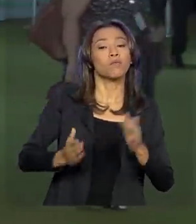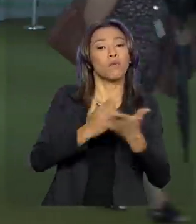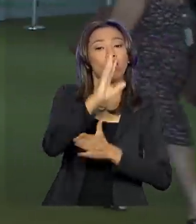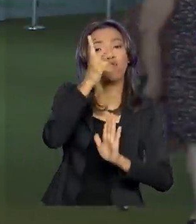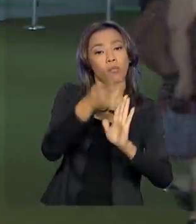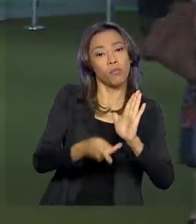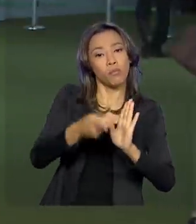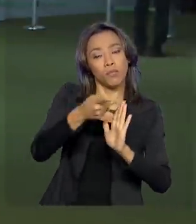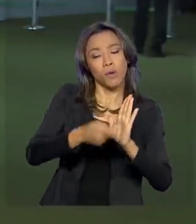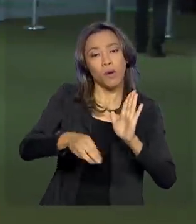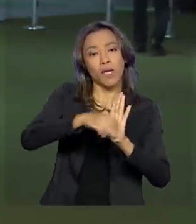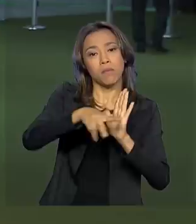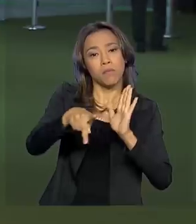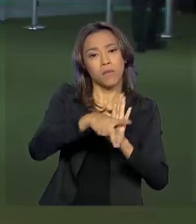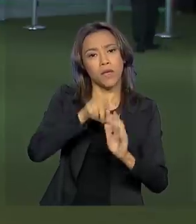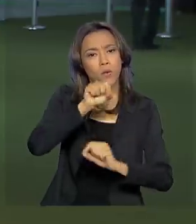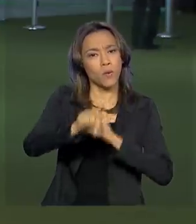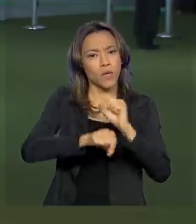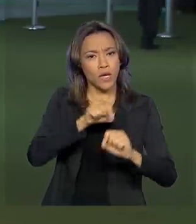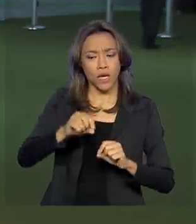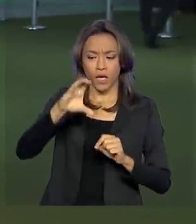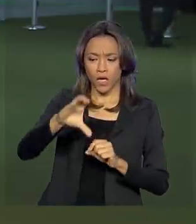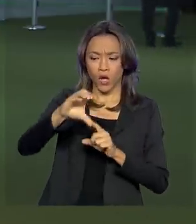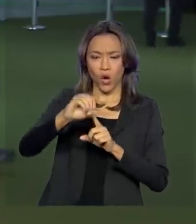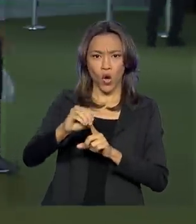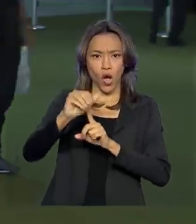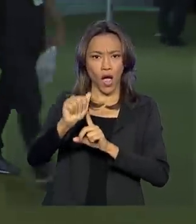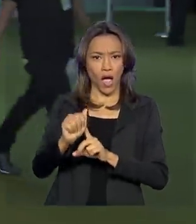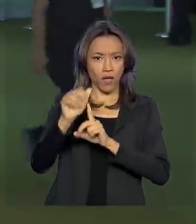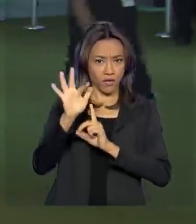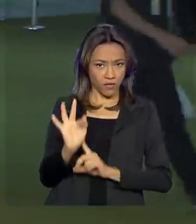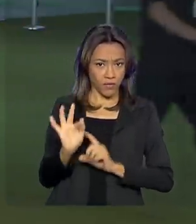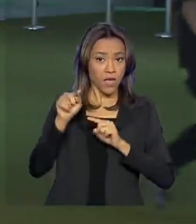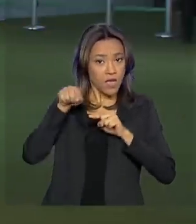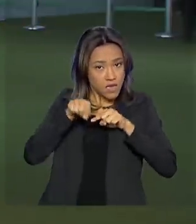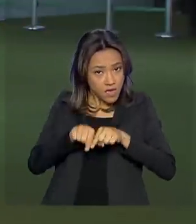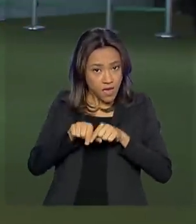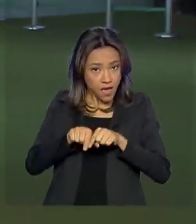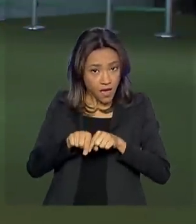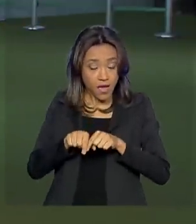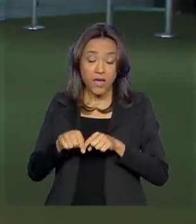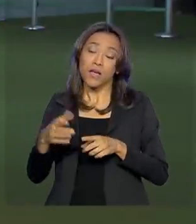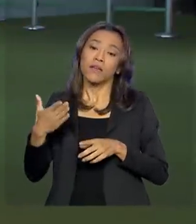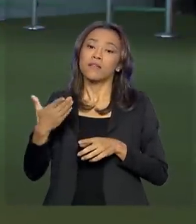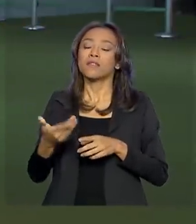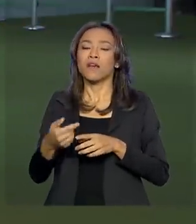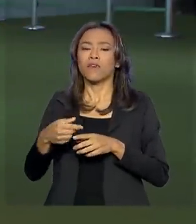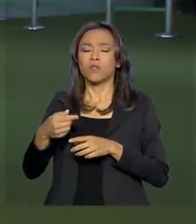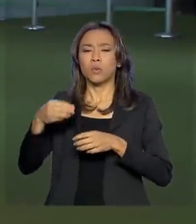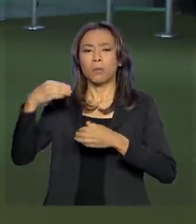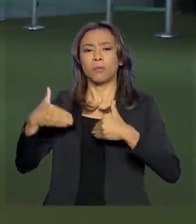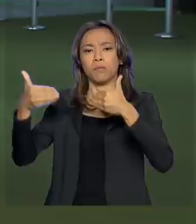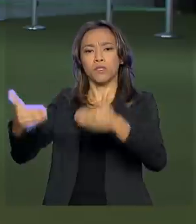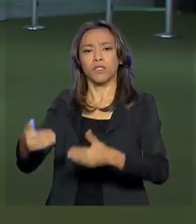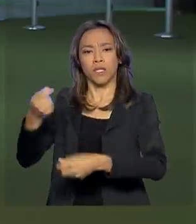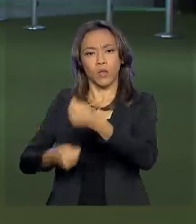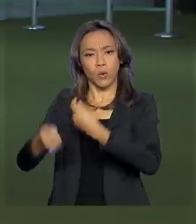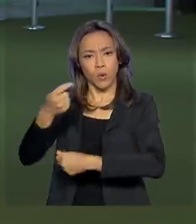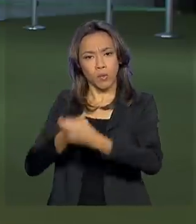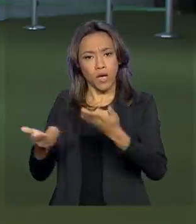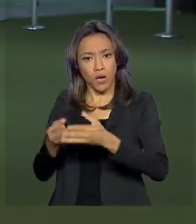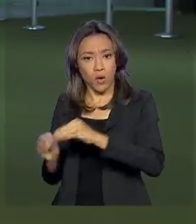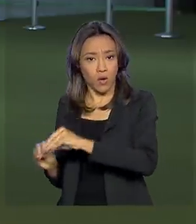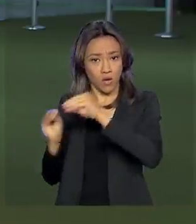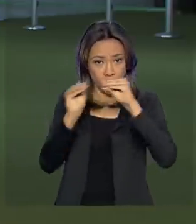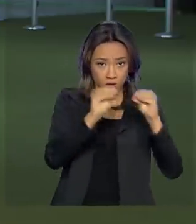COAF, que é o Conselho de Controle de Atividades Financeiras do Ministério da Economia para o Banco Central, mas essa MP ainda precisa